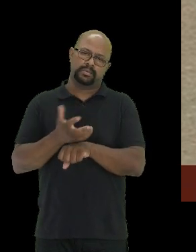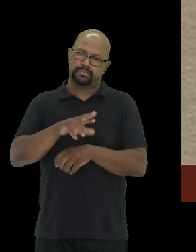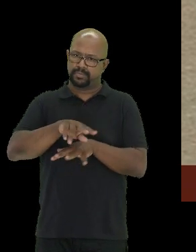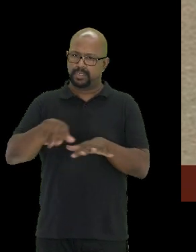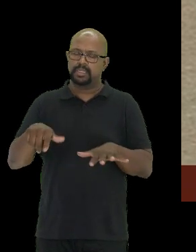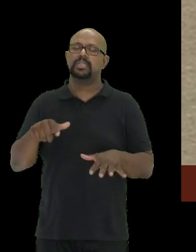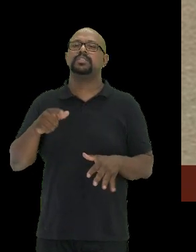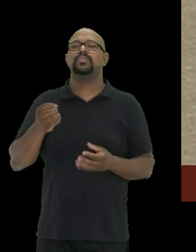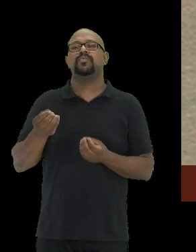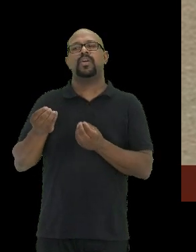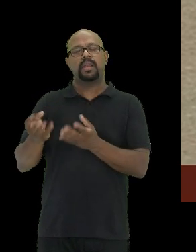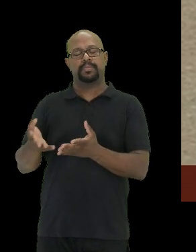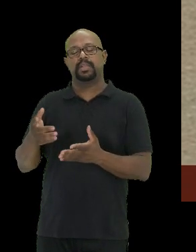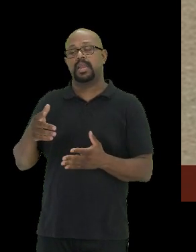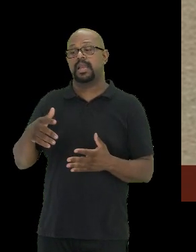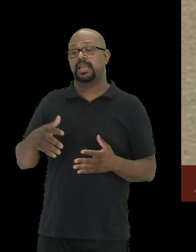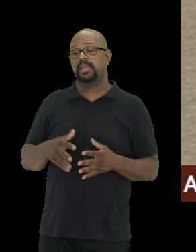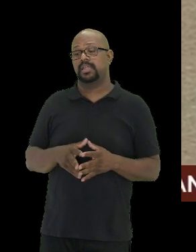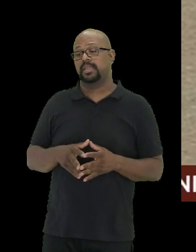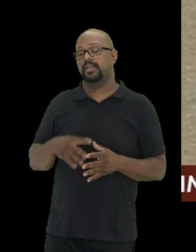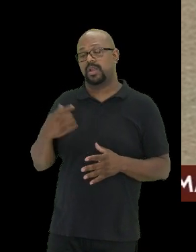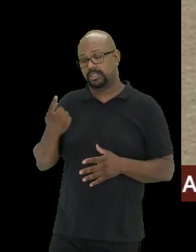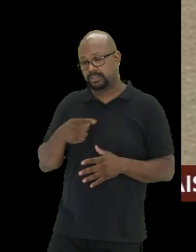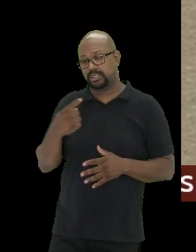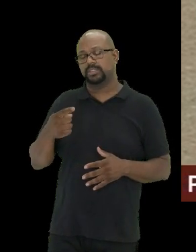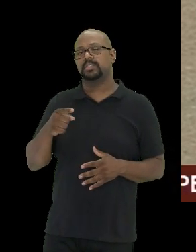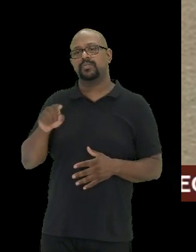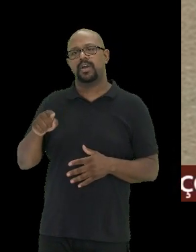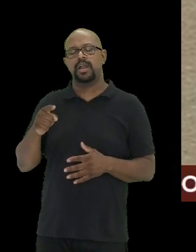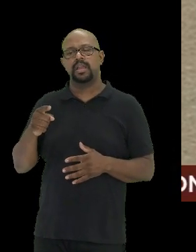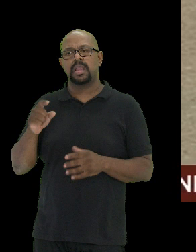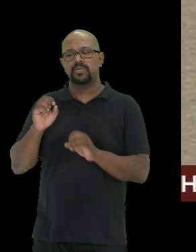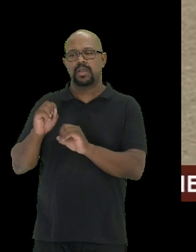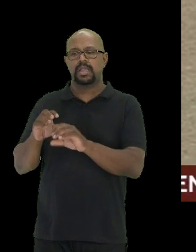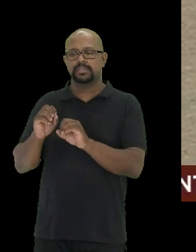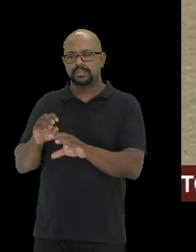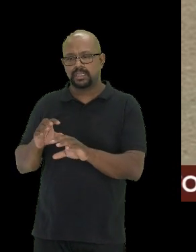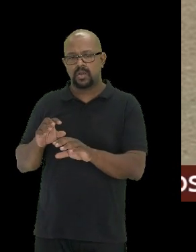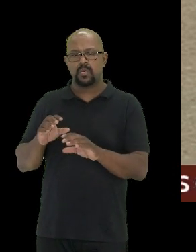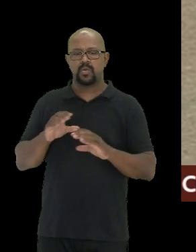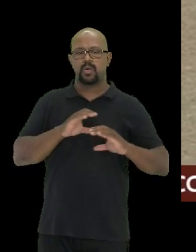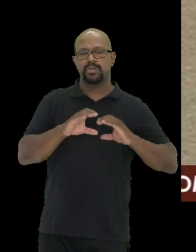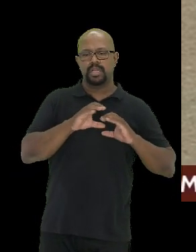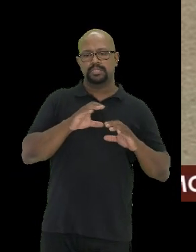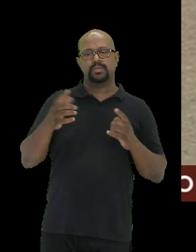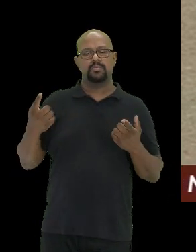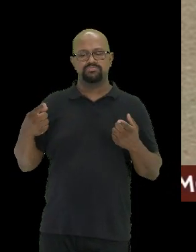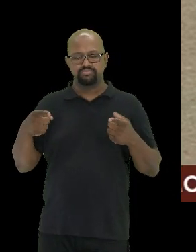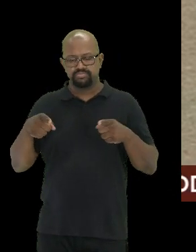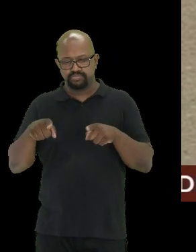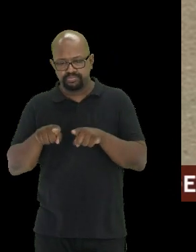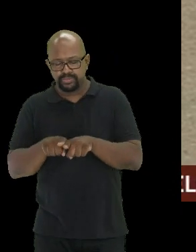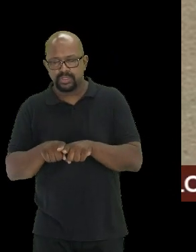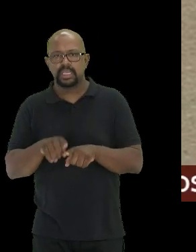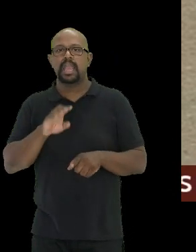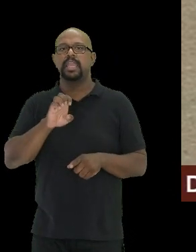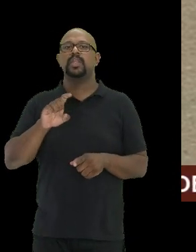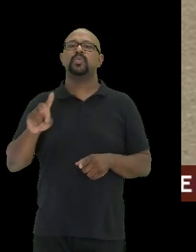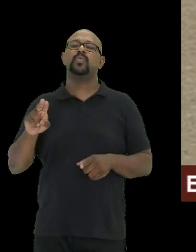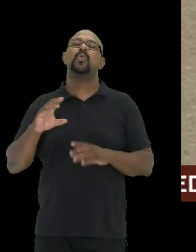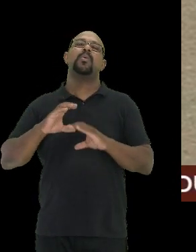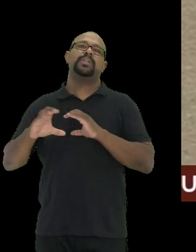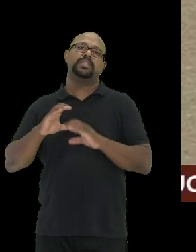aplicar então e a gente foi unindo a educação com a comunicação, que é a Educomunicação, campo